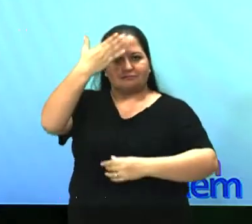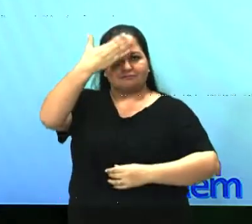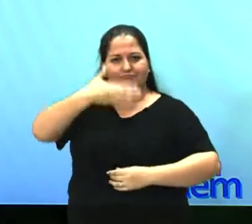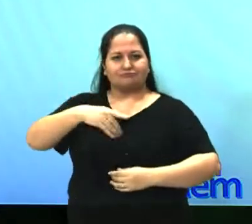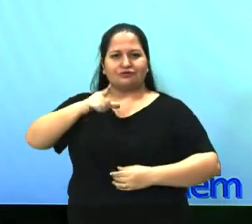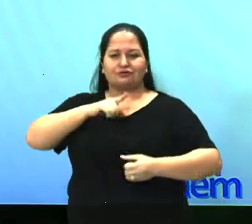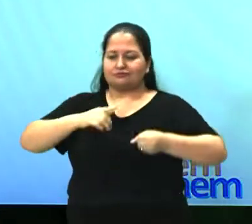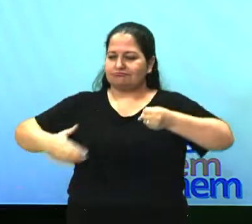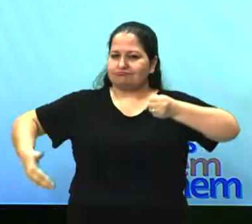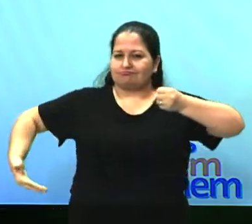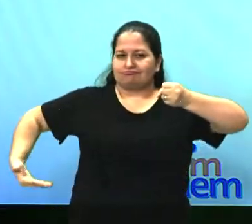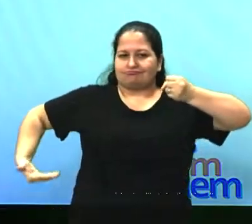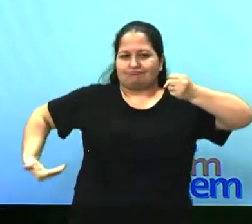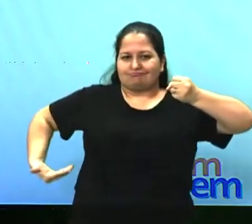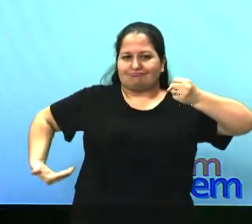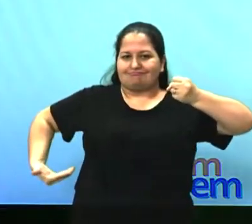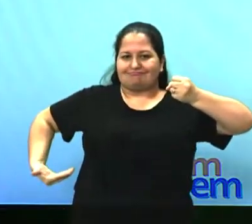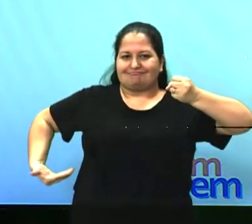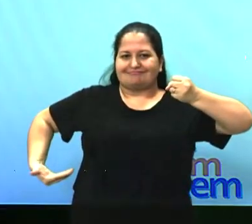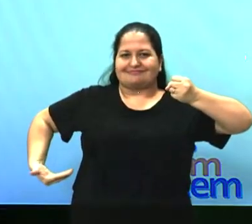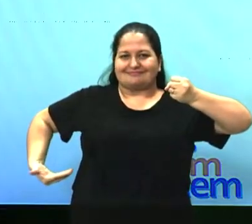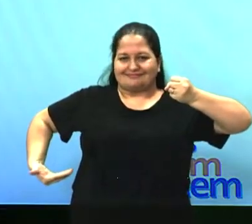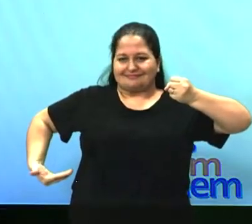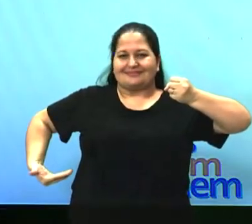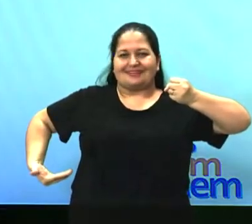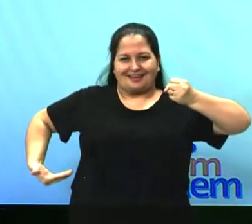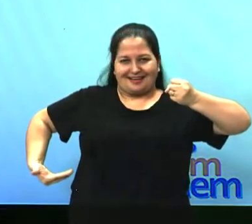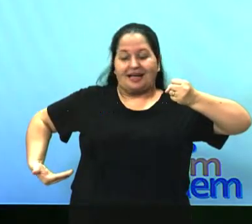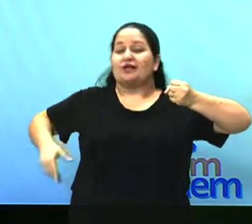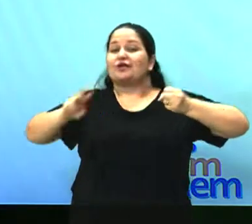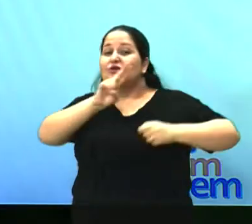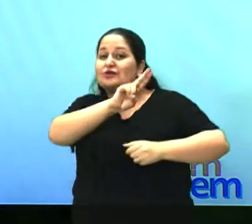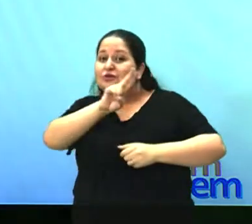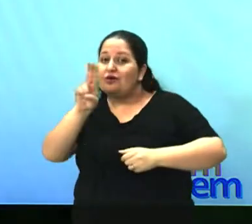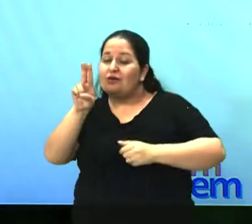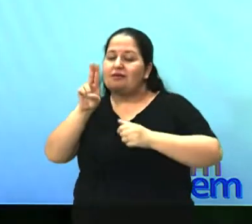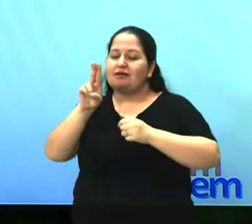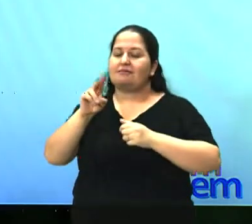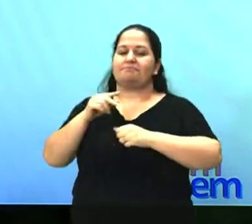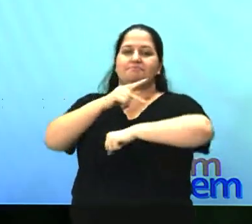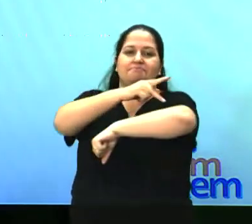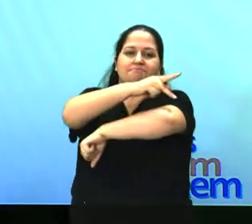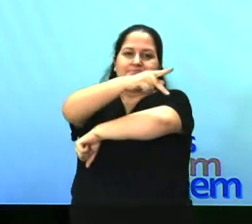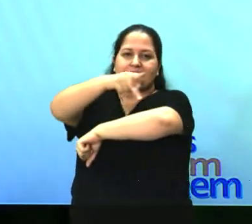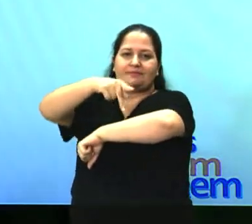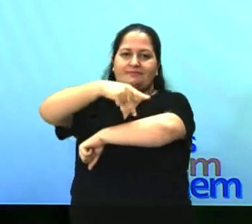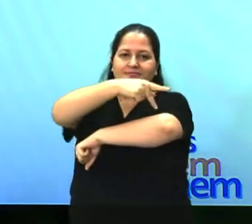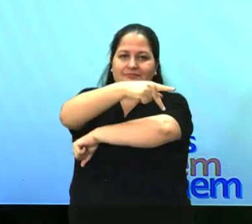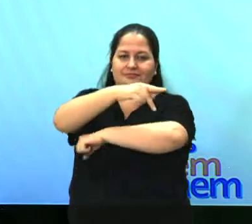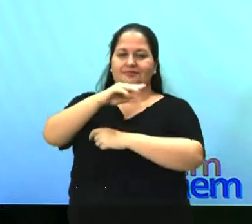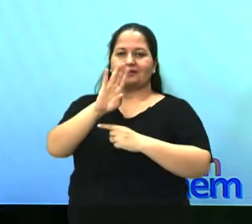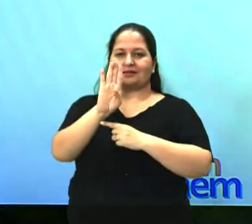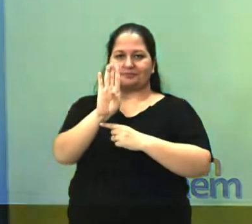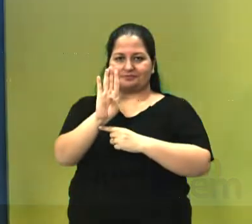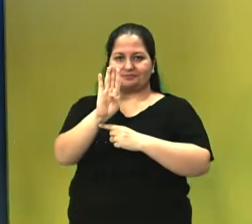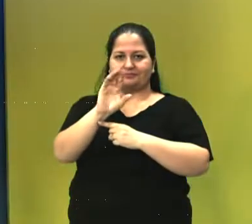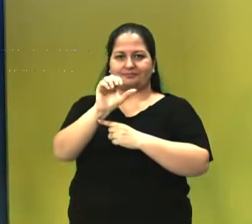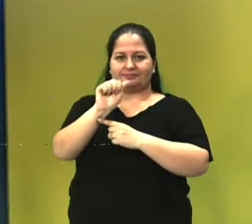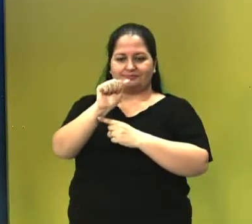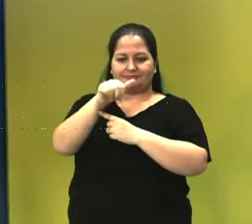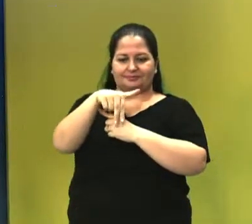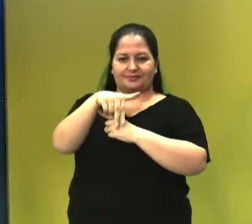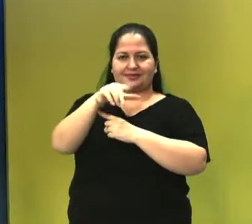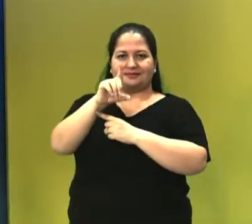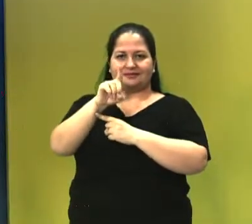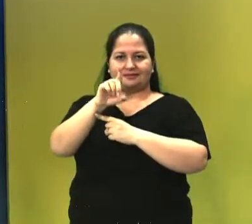o Bandeirante. Isso aqui era chamado de Praça do Bandeirante. Ainda é uma referência como praça. É o encontro da Avenida